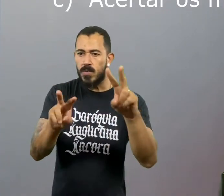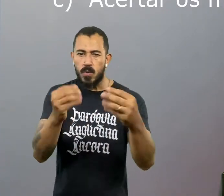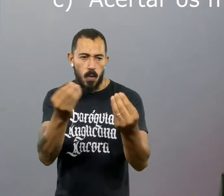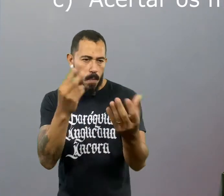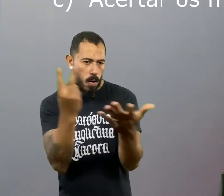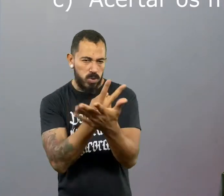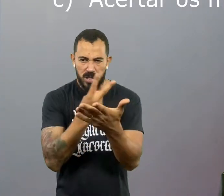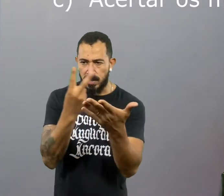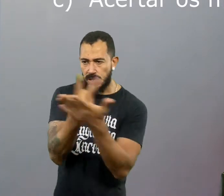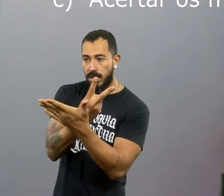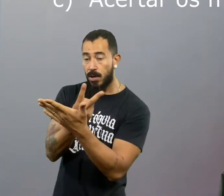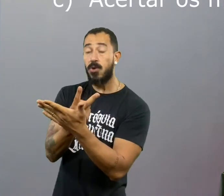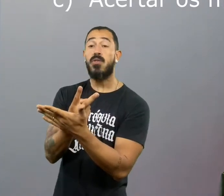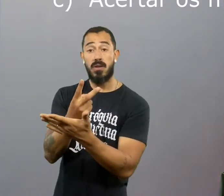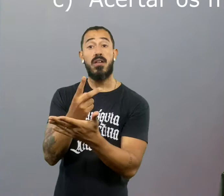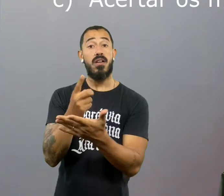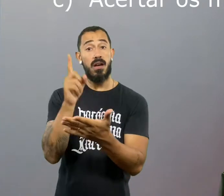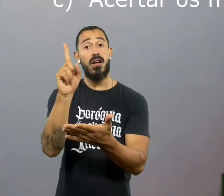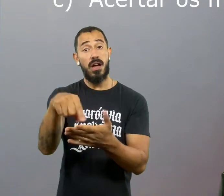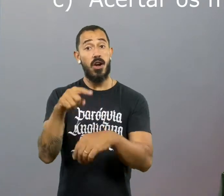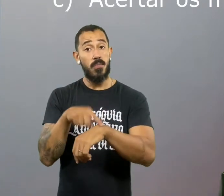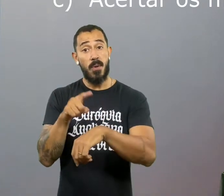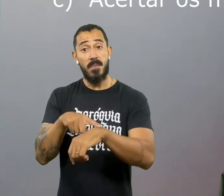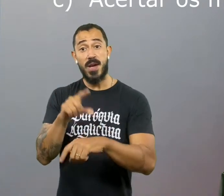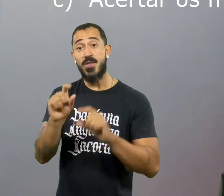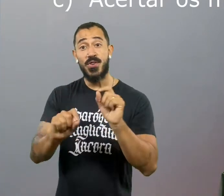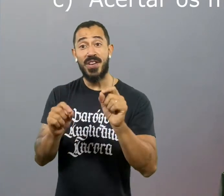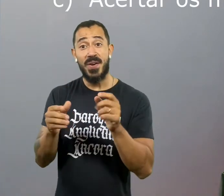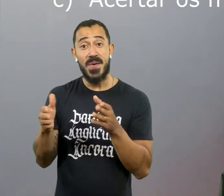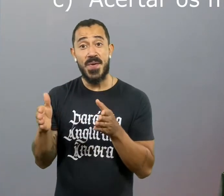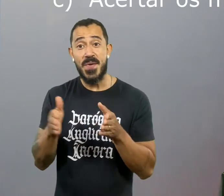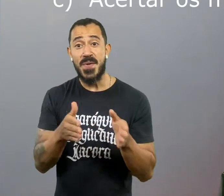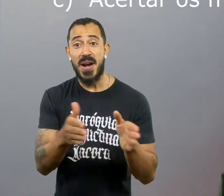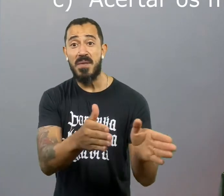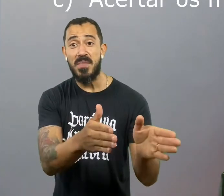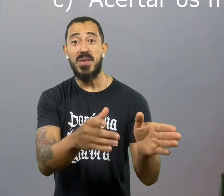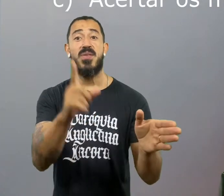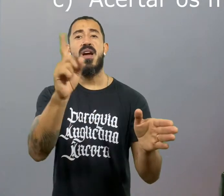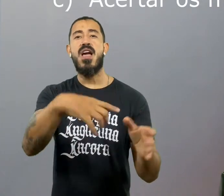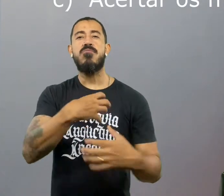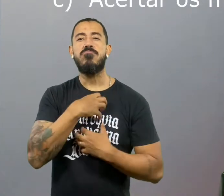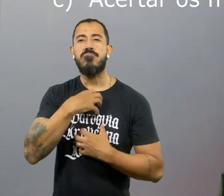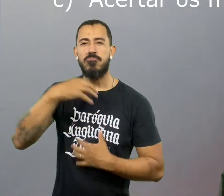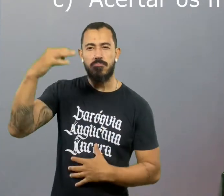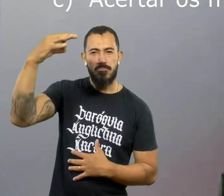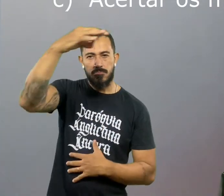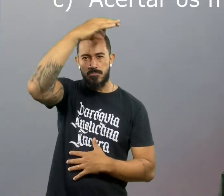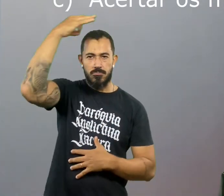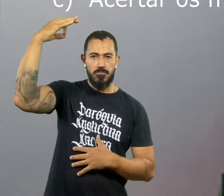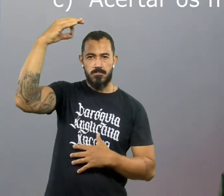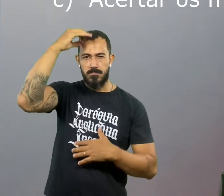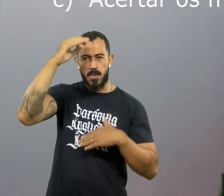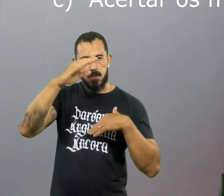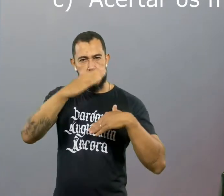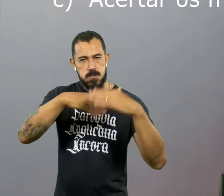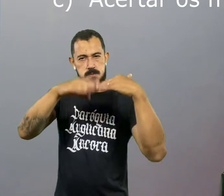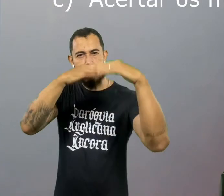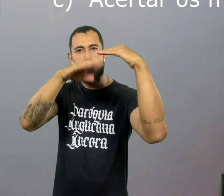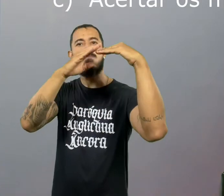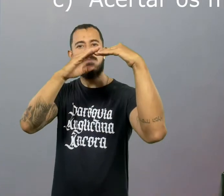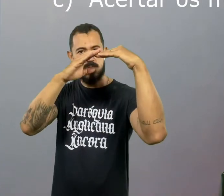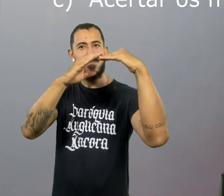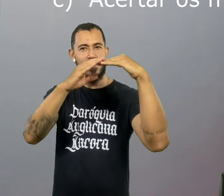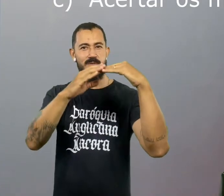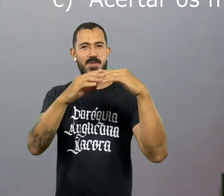como elas acontecem. Isso também é um caminho da prudência. Gente, isso é espiritualidade. Toda nossa vida é permeada